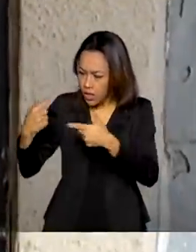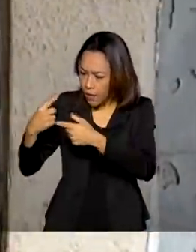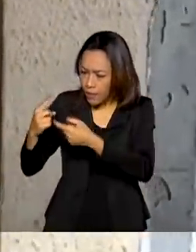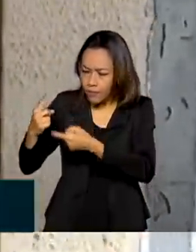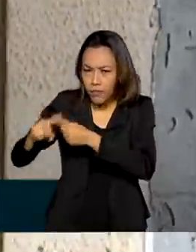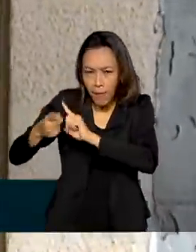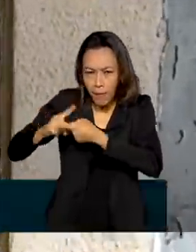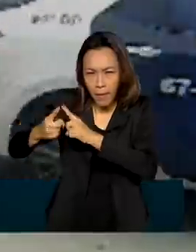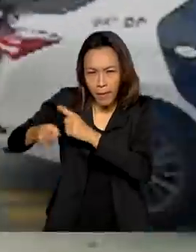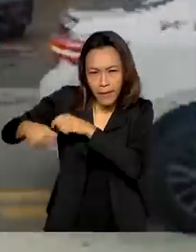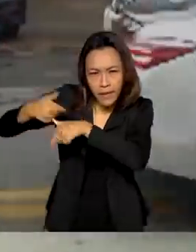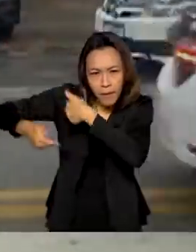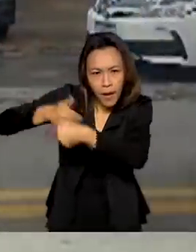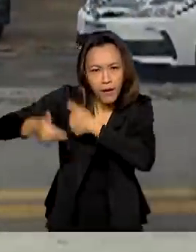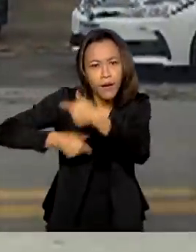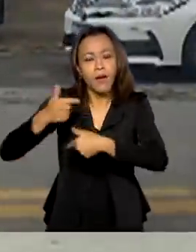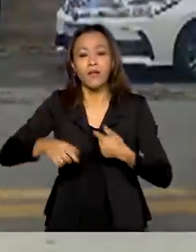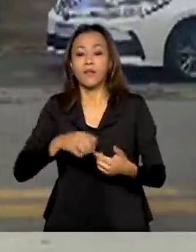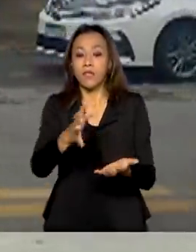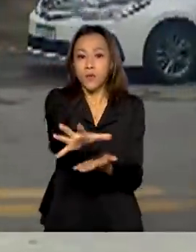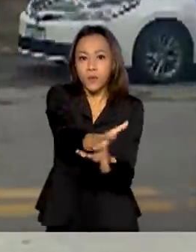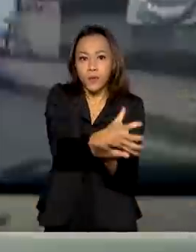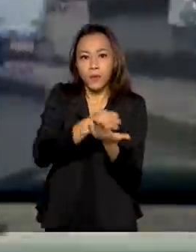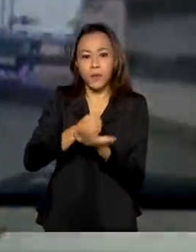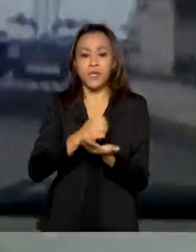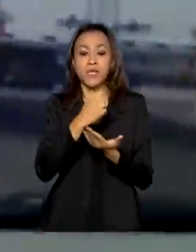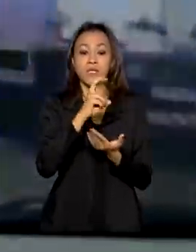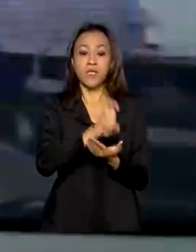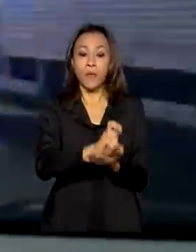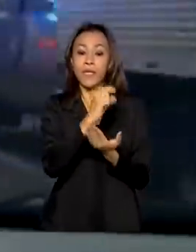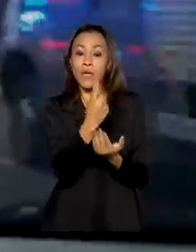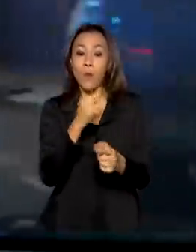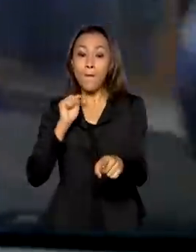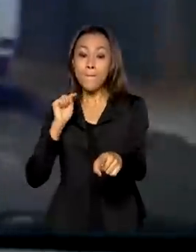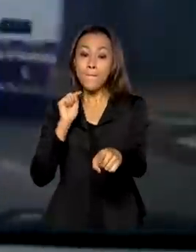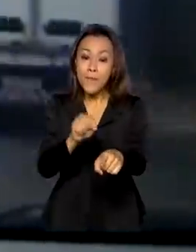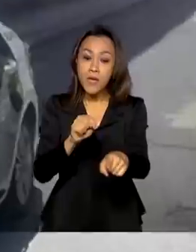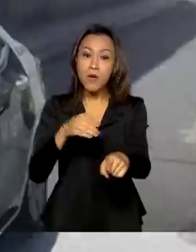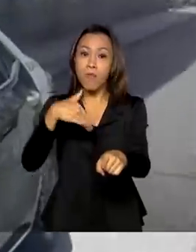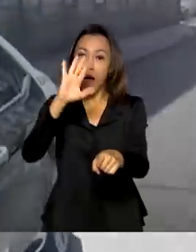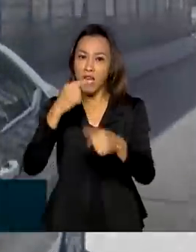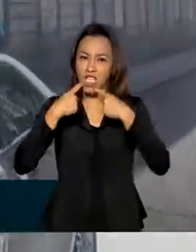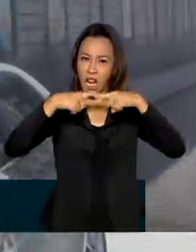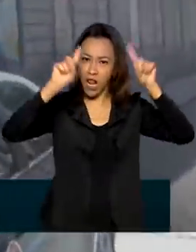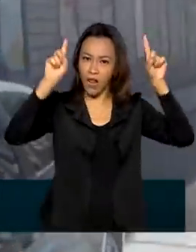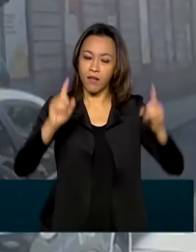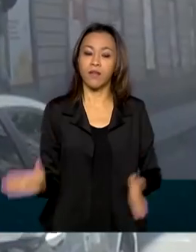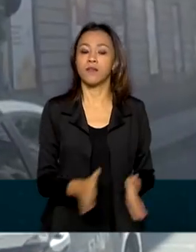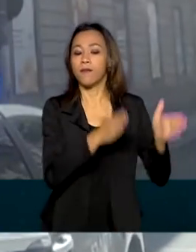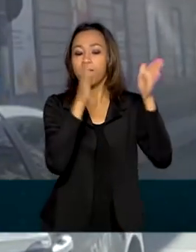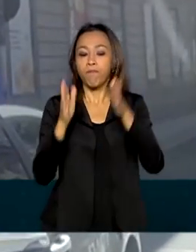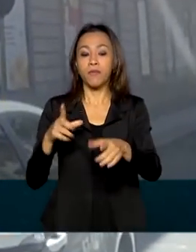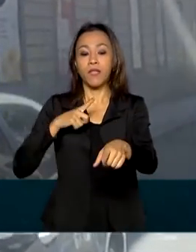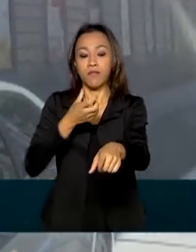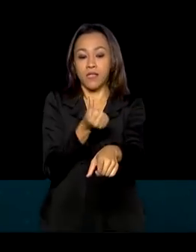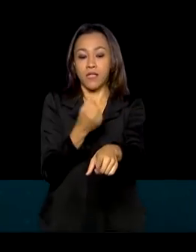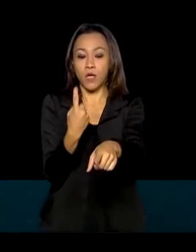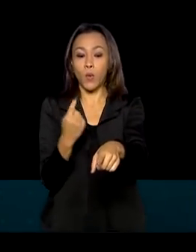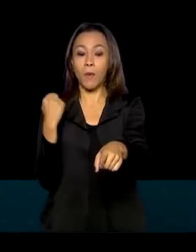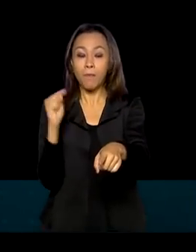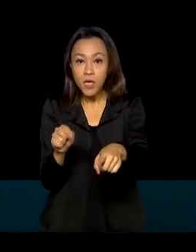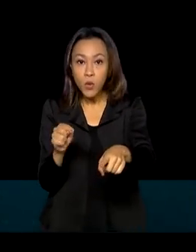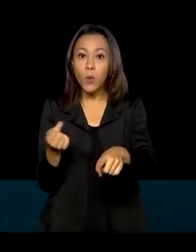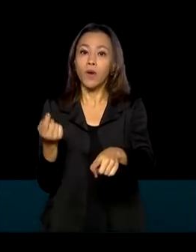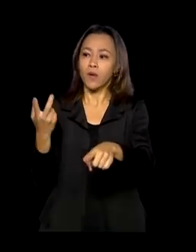apuraram 51 mil denúncias. Os policiais cumpriram 61 mil e 700 medidas protetivas